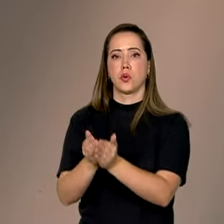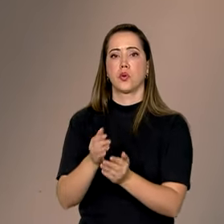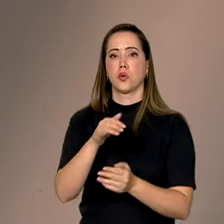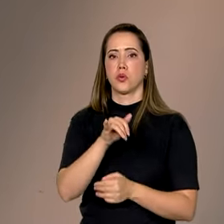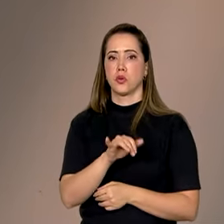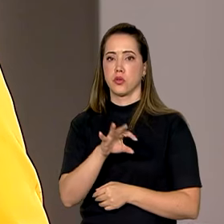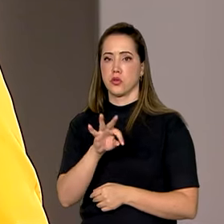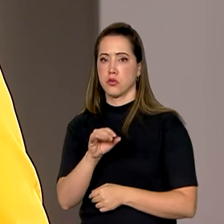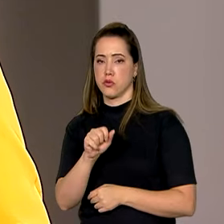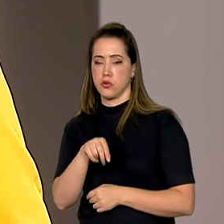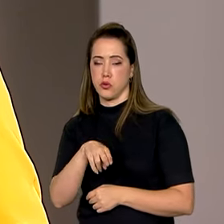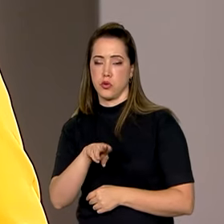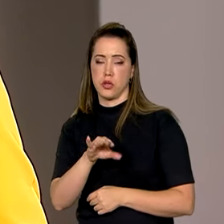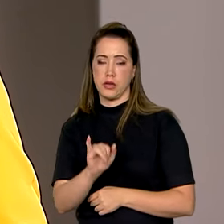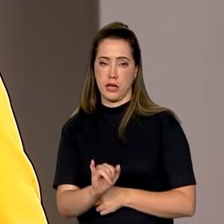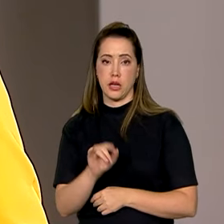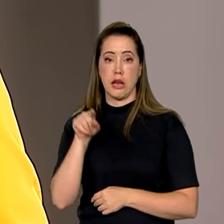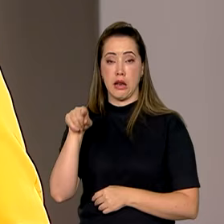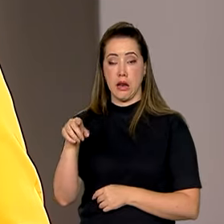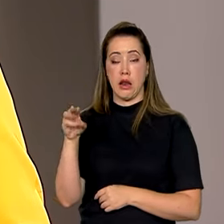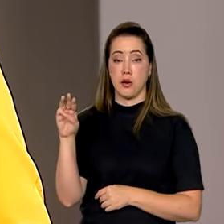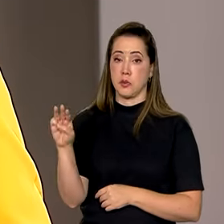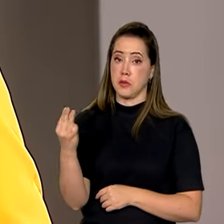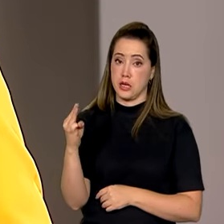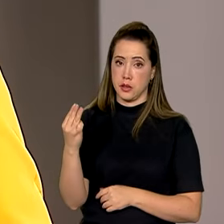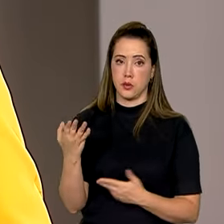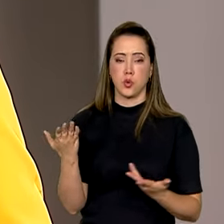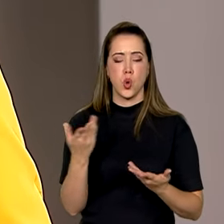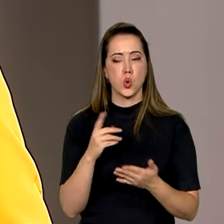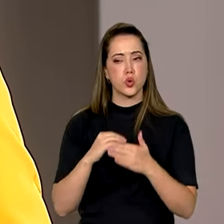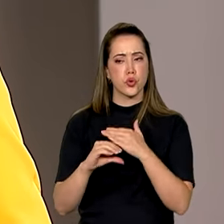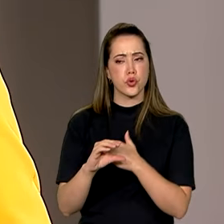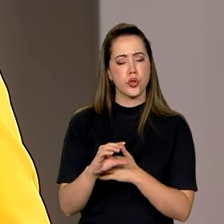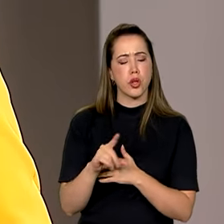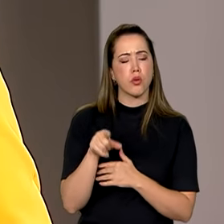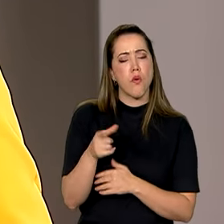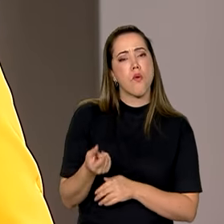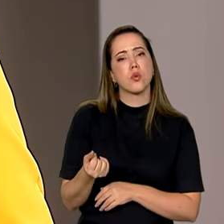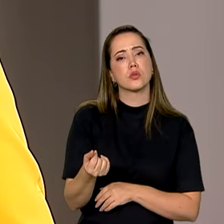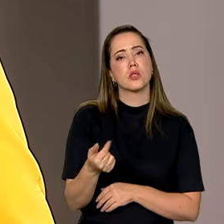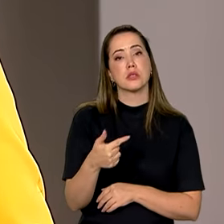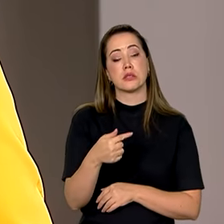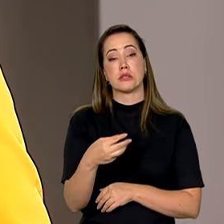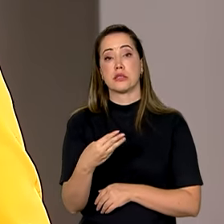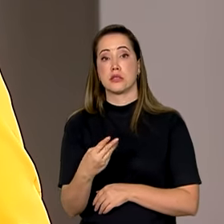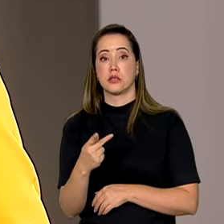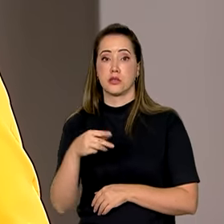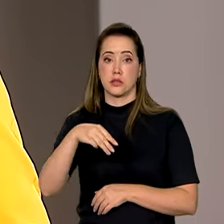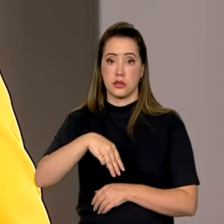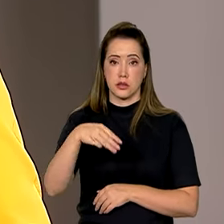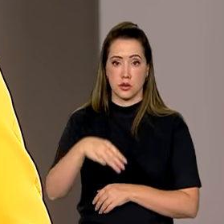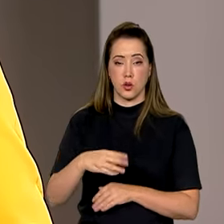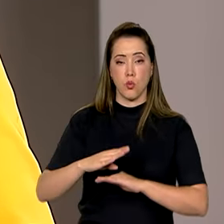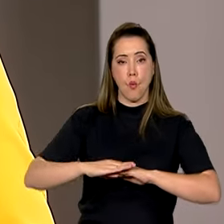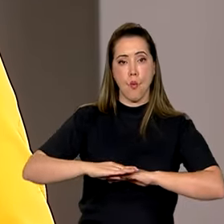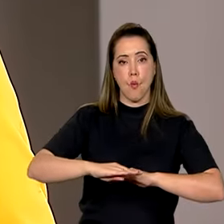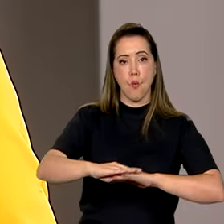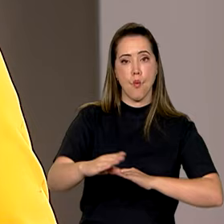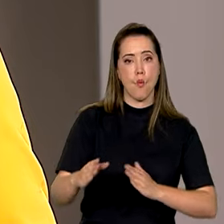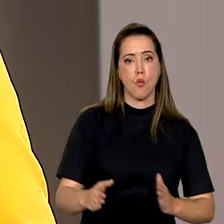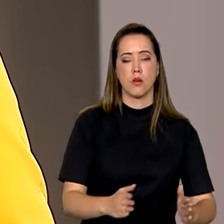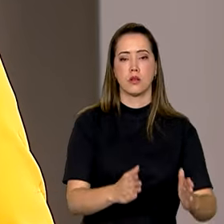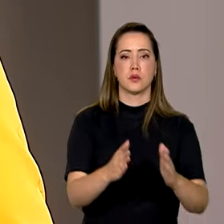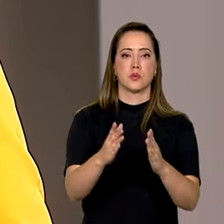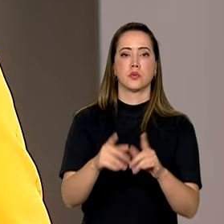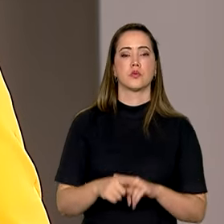Luís, no Maranhão. A verba anunciada hoje será investida em mais de 73 quilômetros de pistas danificadas. Segundo